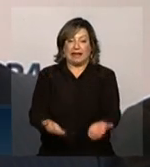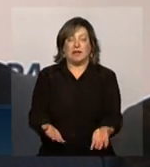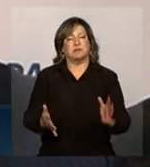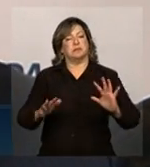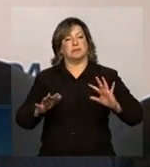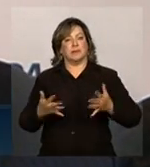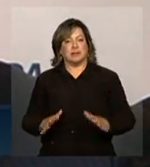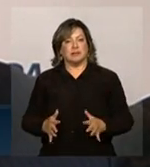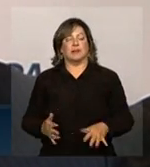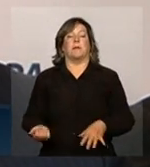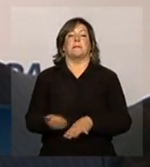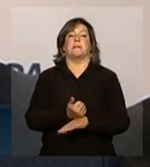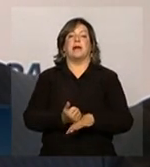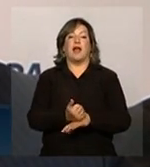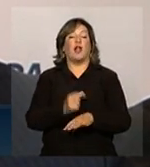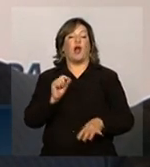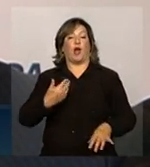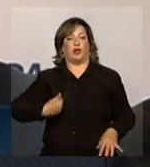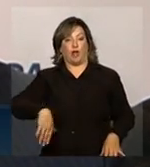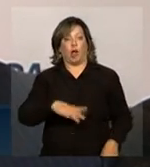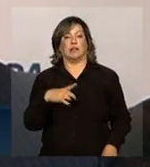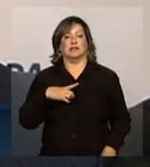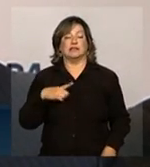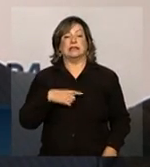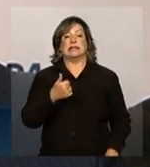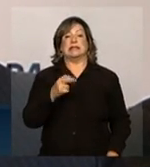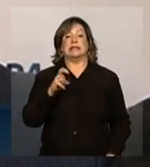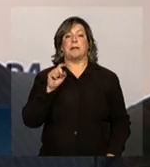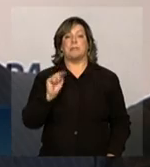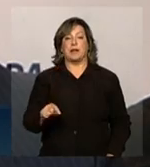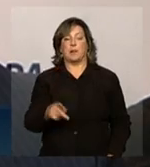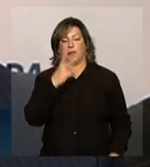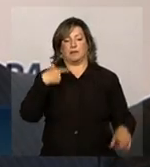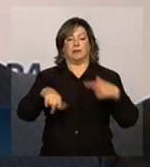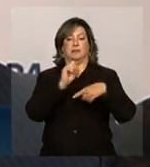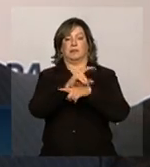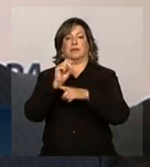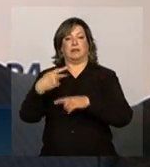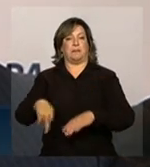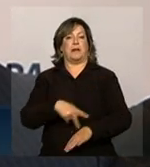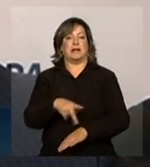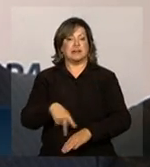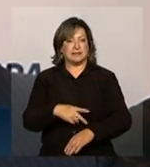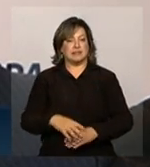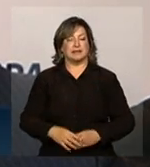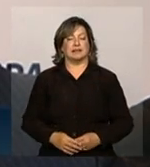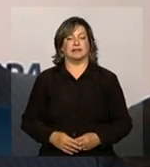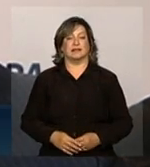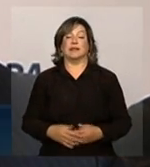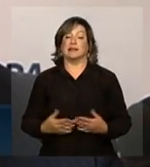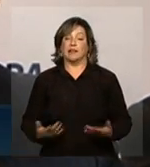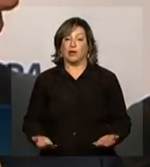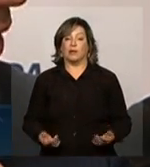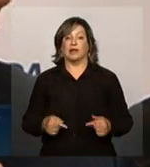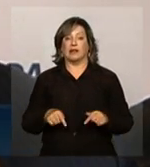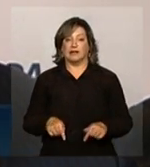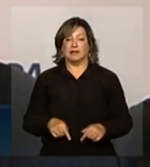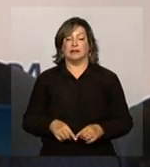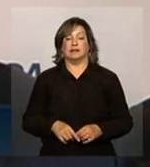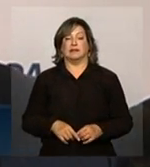estimativa melhor que temos, 15 mil postos de emprego no país. Então, seriam esses